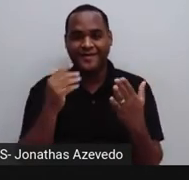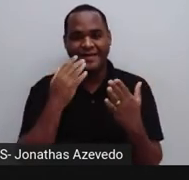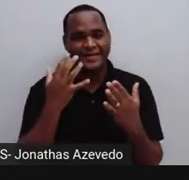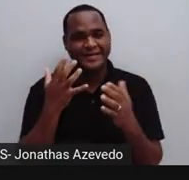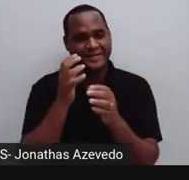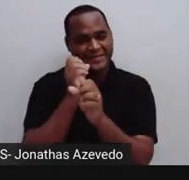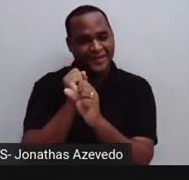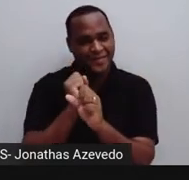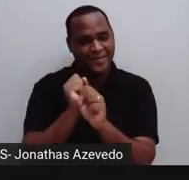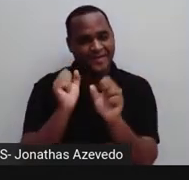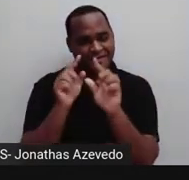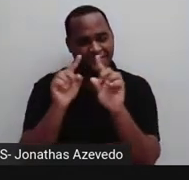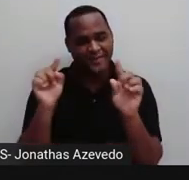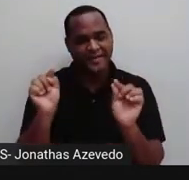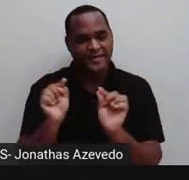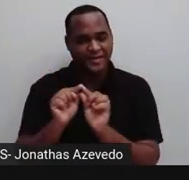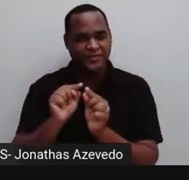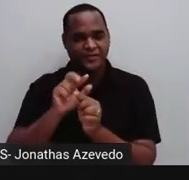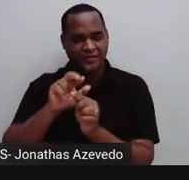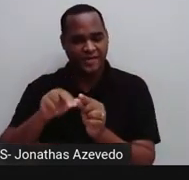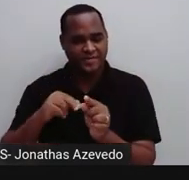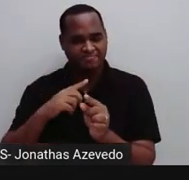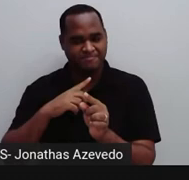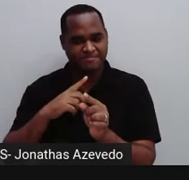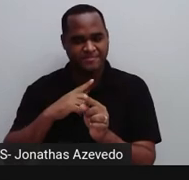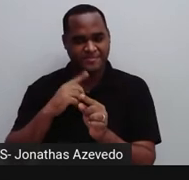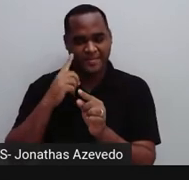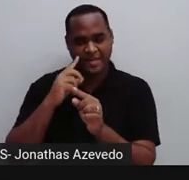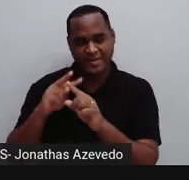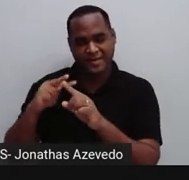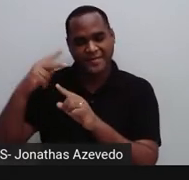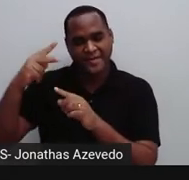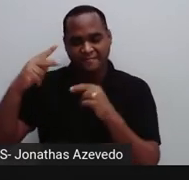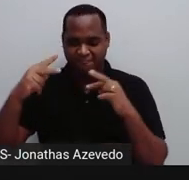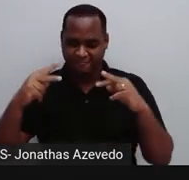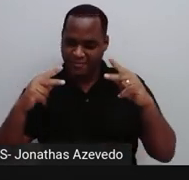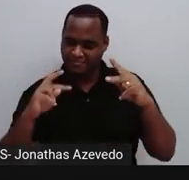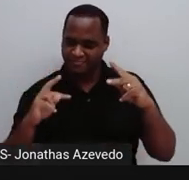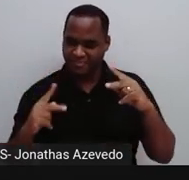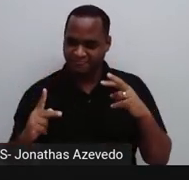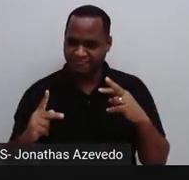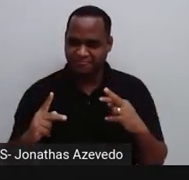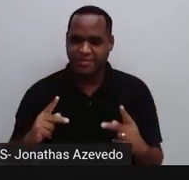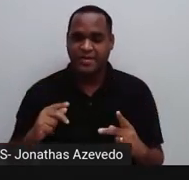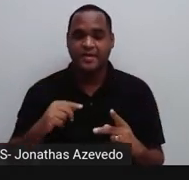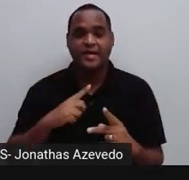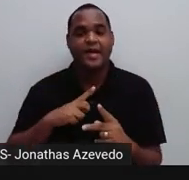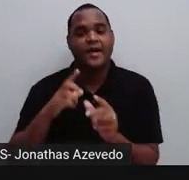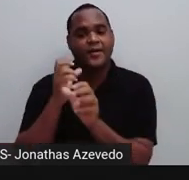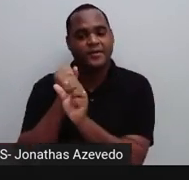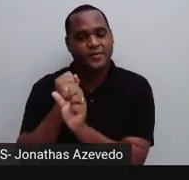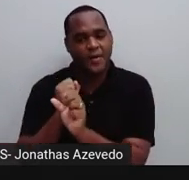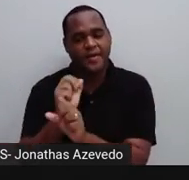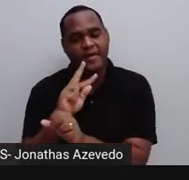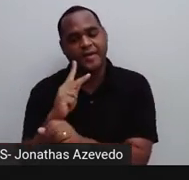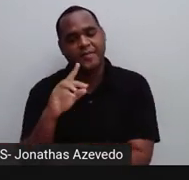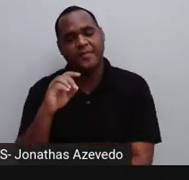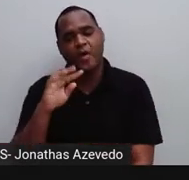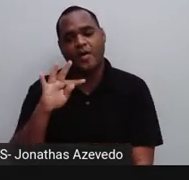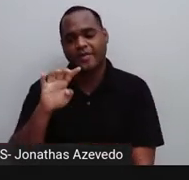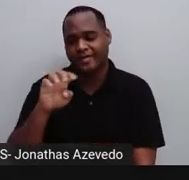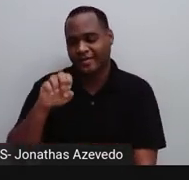dos quadrados dos catetos é igual ao quadrado da hipotenusa.